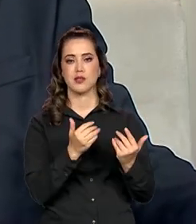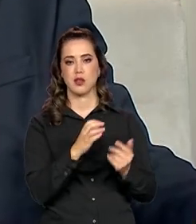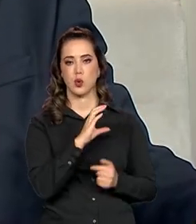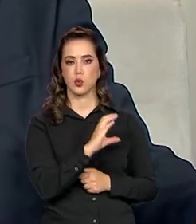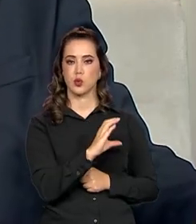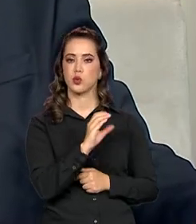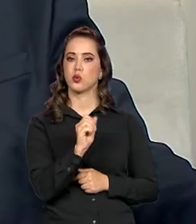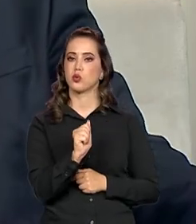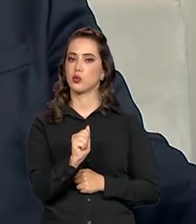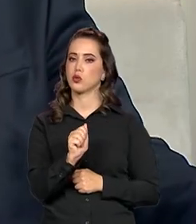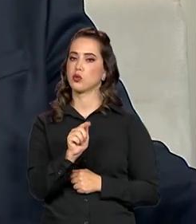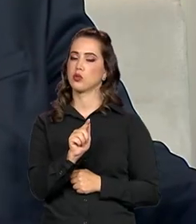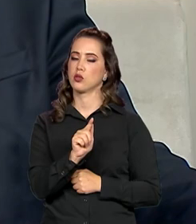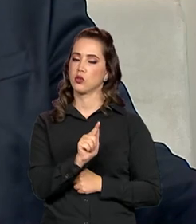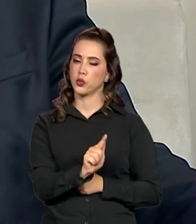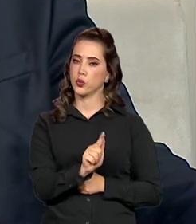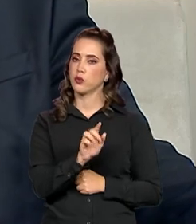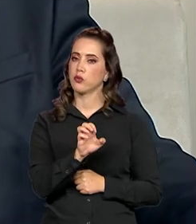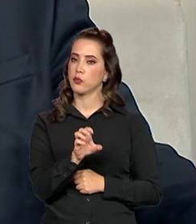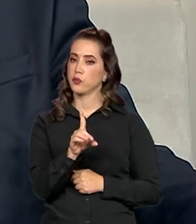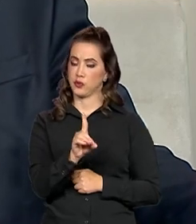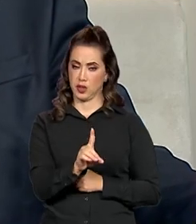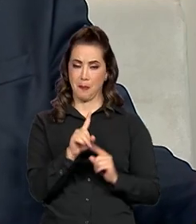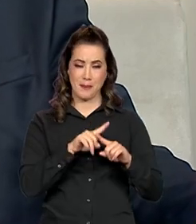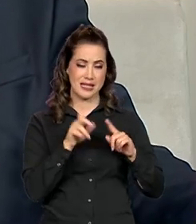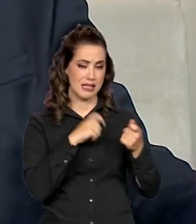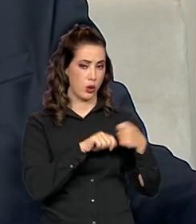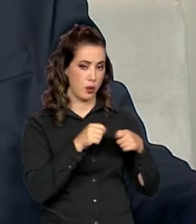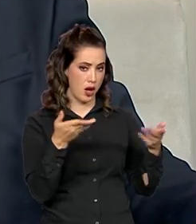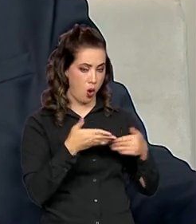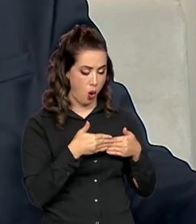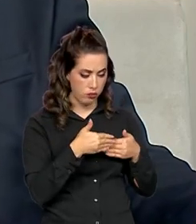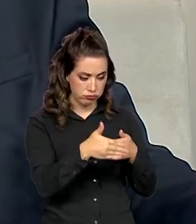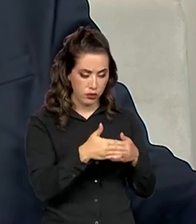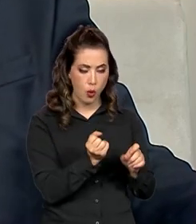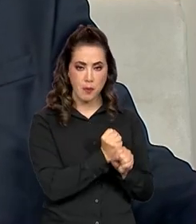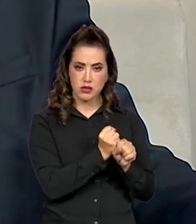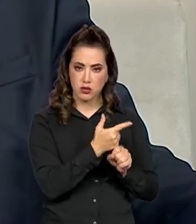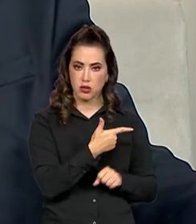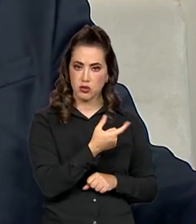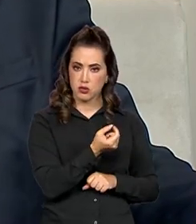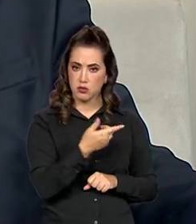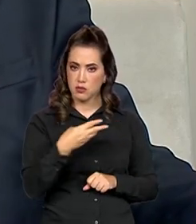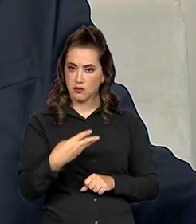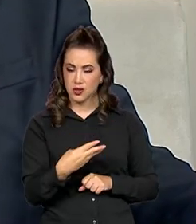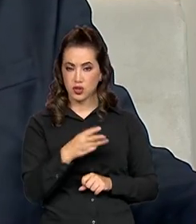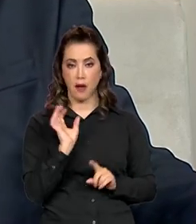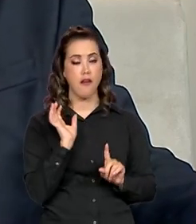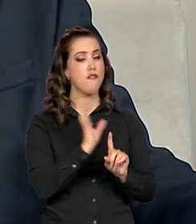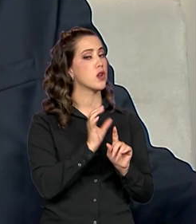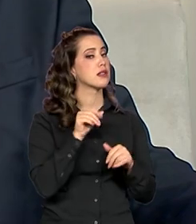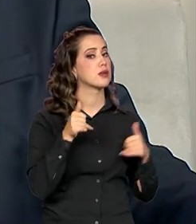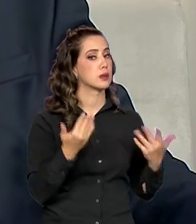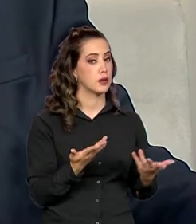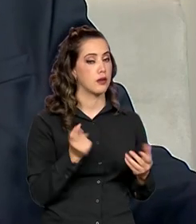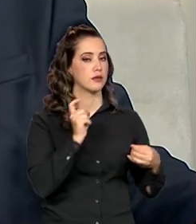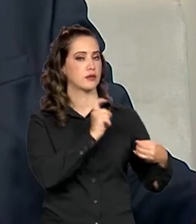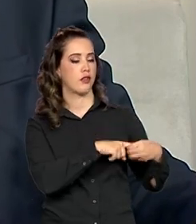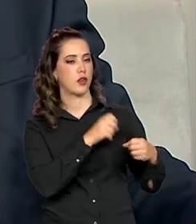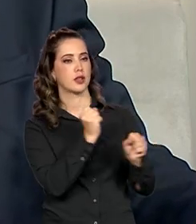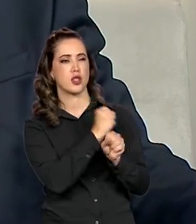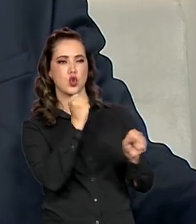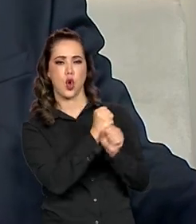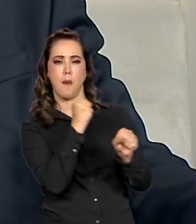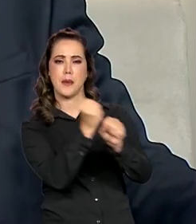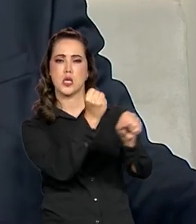vai determinar a economia neste ano de 2023 vai ser impulsionada, especialmente, pela retomada das obras